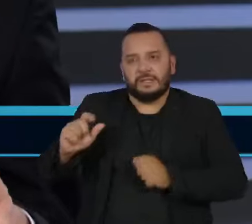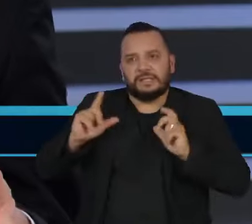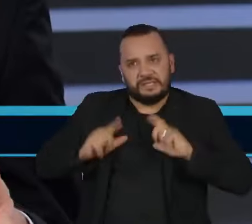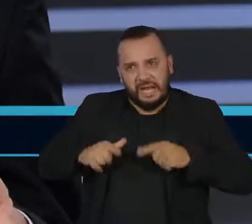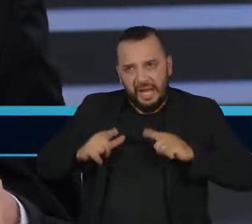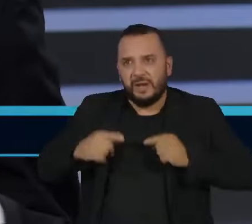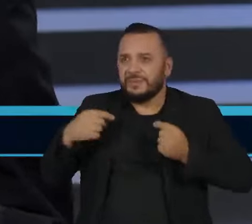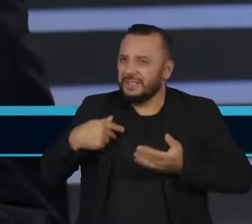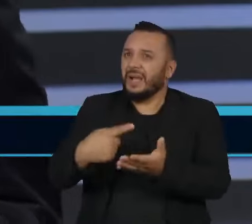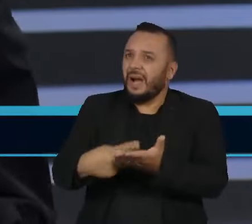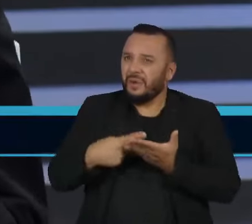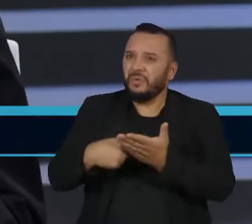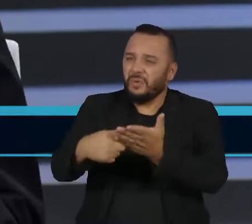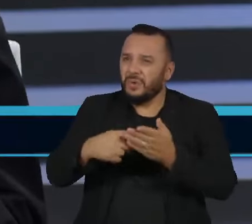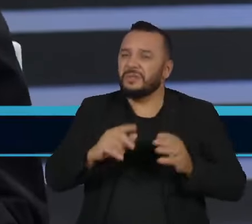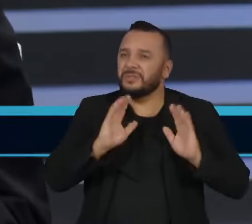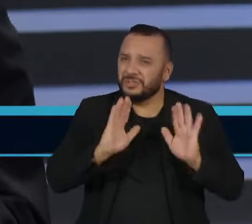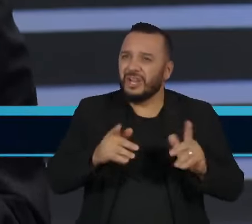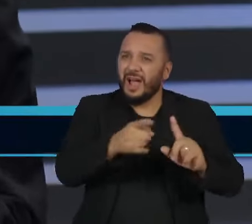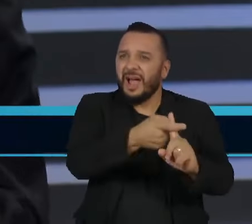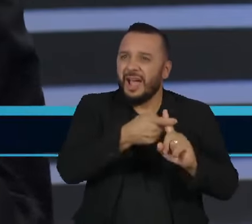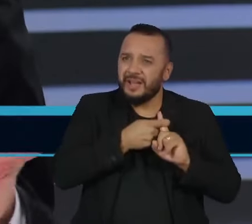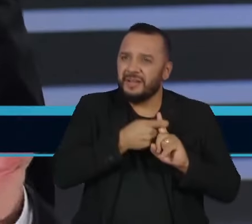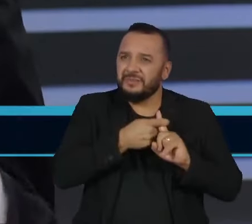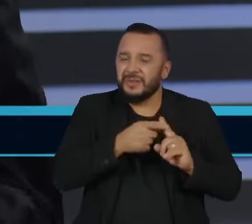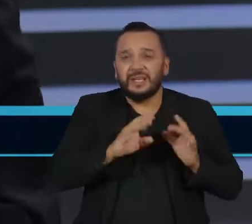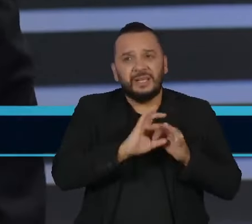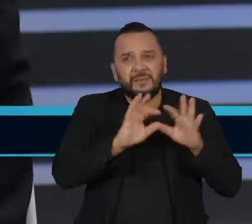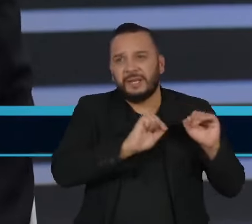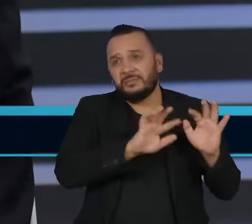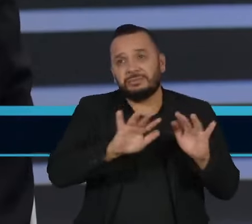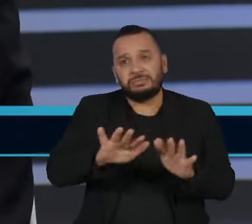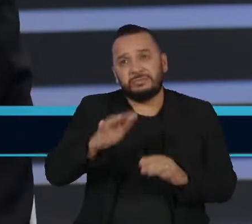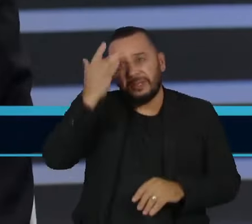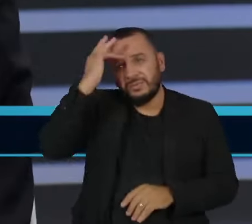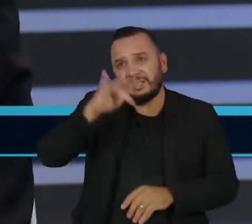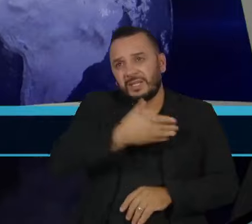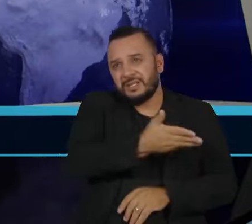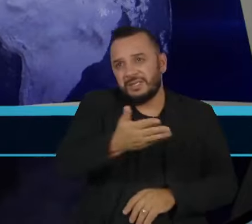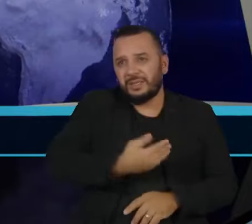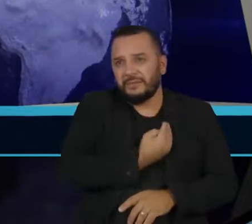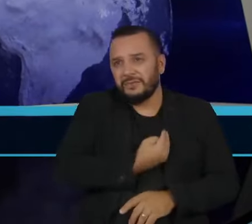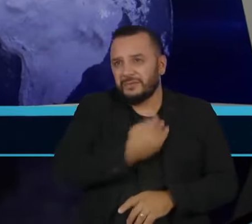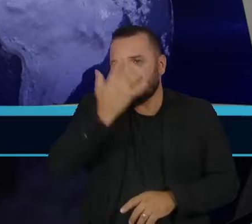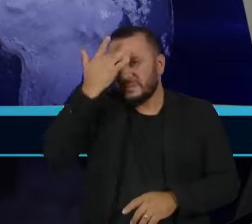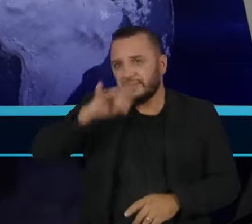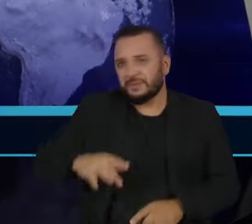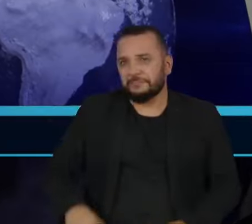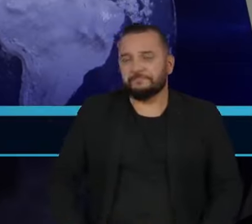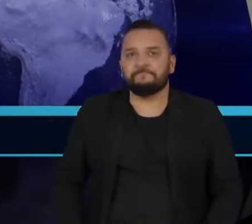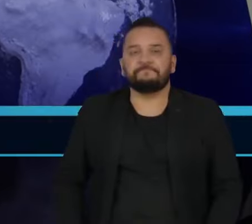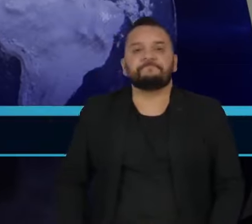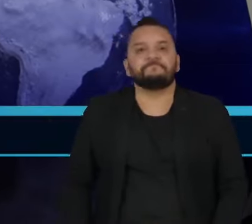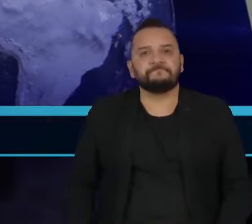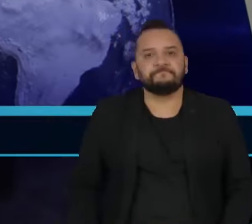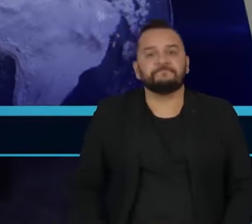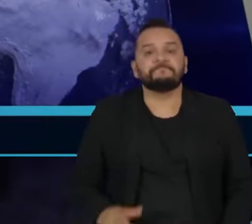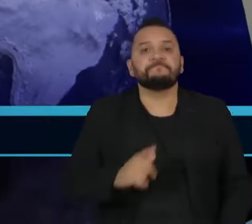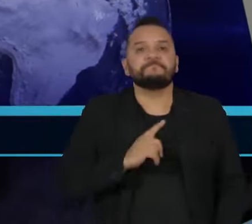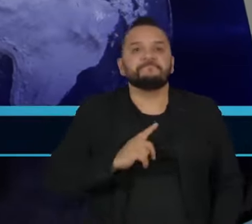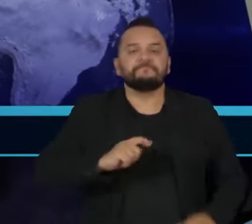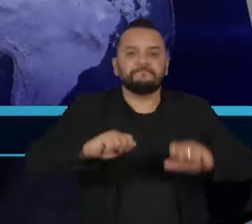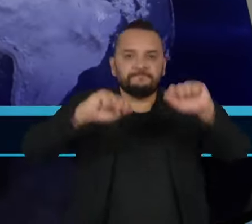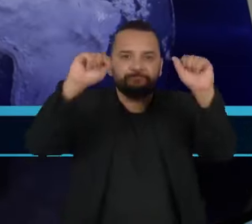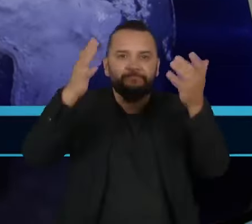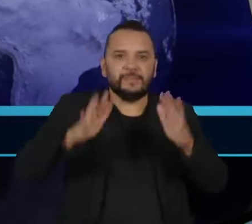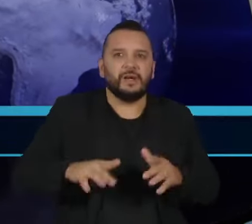feito o acordo e eles possam ser liberados, se é que eles estão vivos. Agora, Juliana, tem um lado um pouco trágico nessa história. Dá para dizer